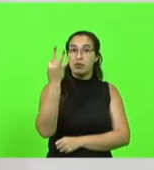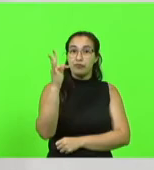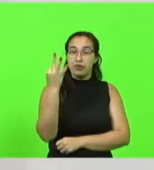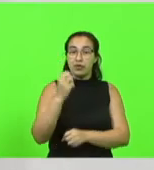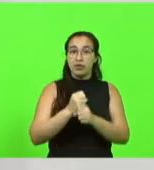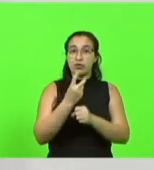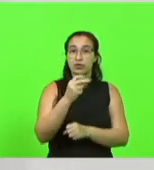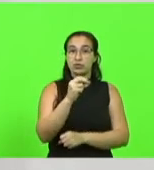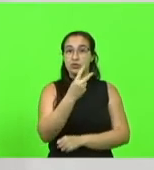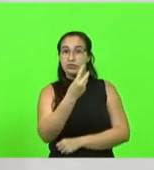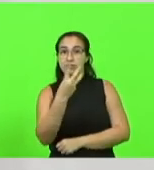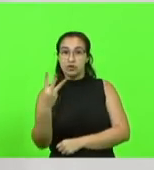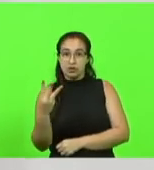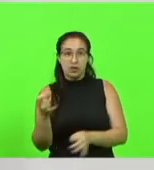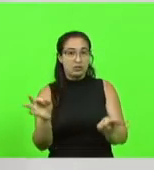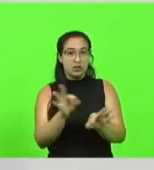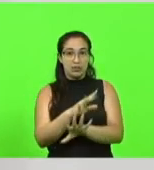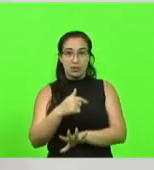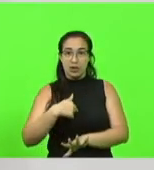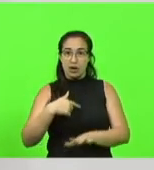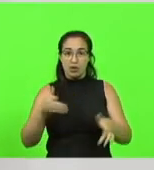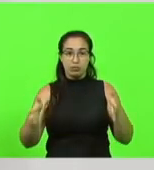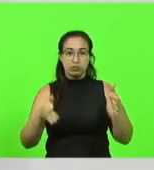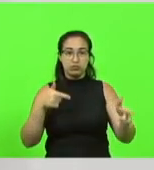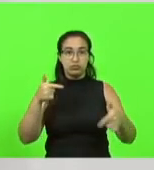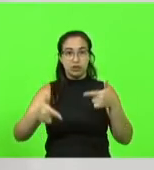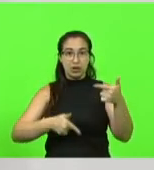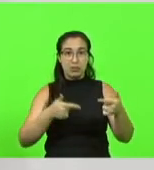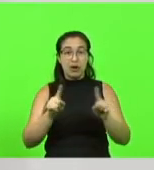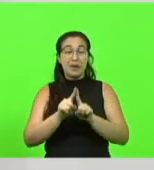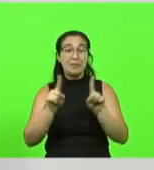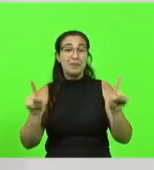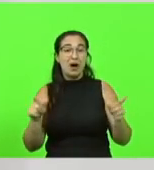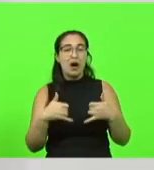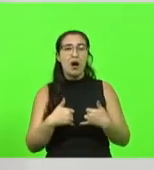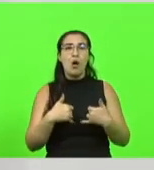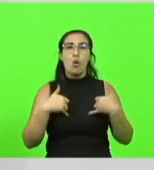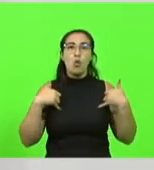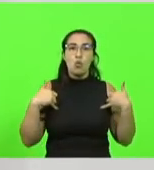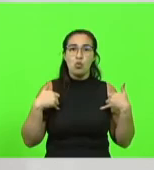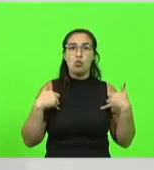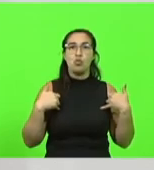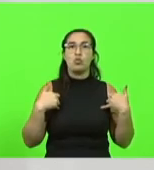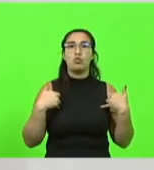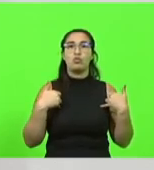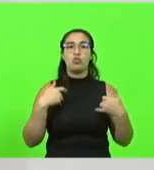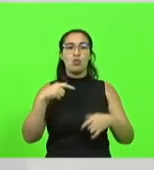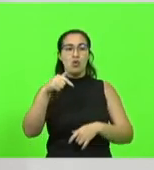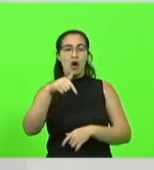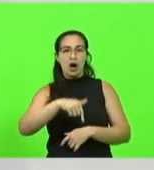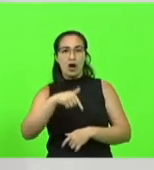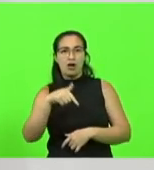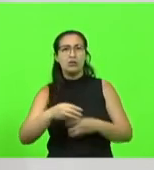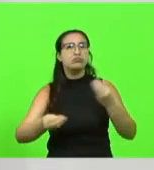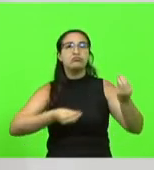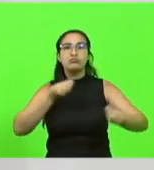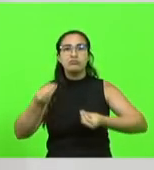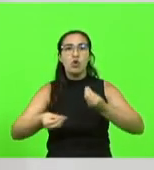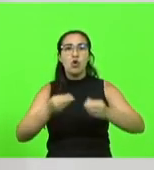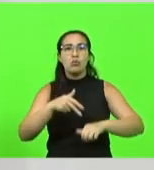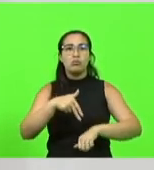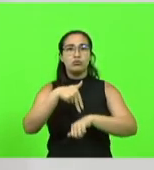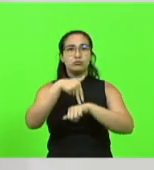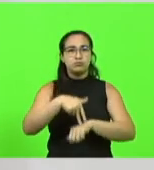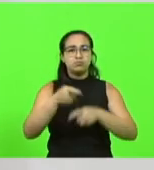não estarei mais aqui só que eu vou ter orgulho de ter passado por aqui deixado posições claras mas deixa